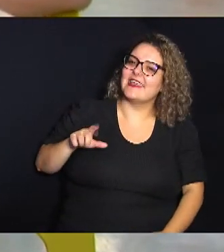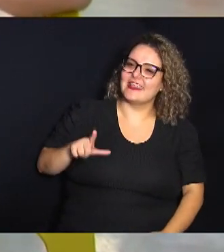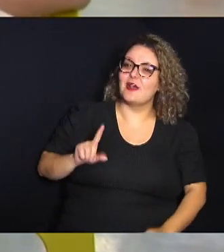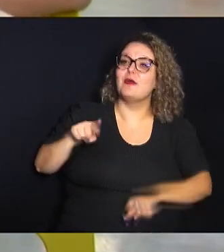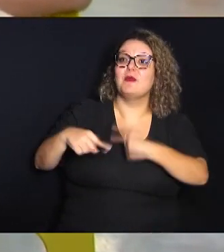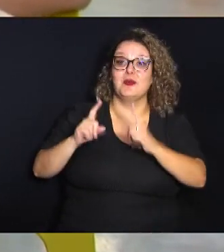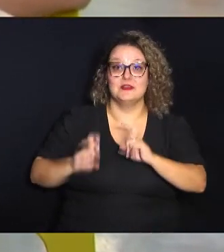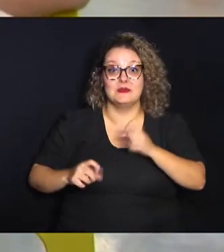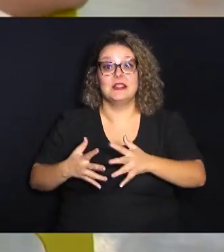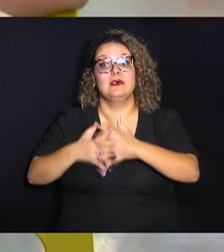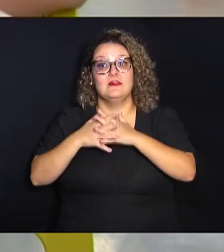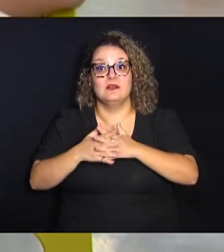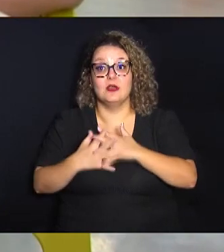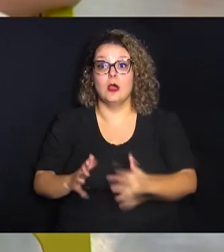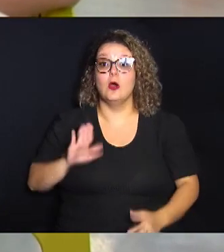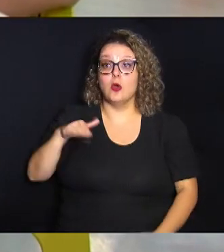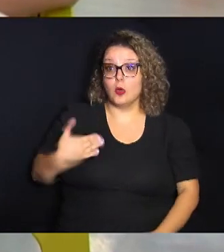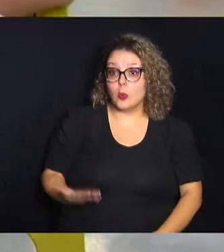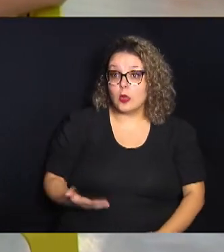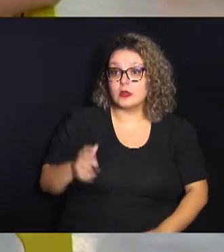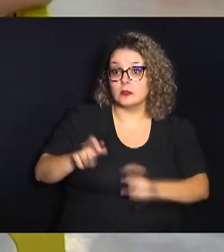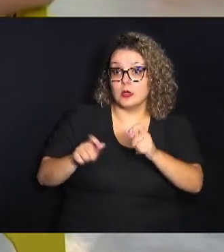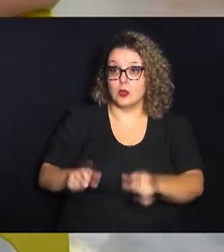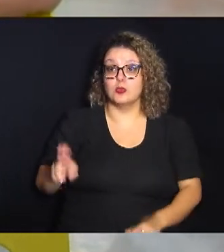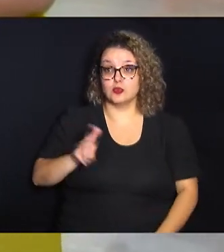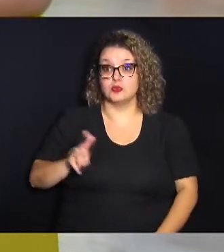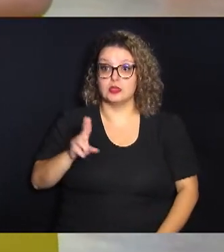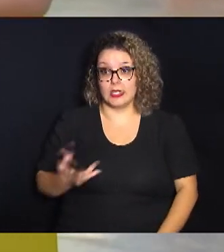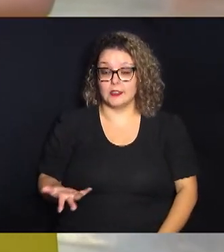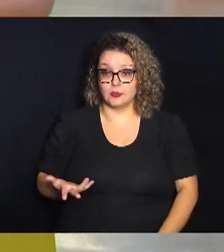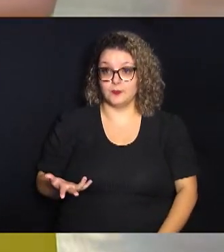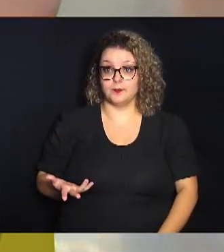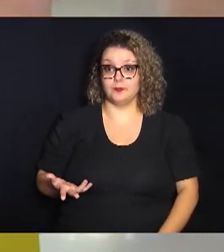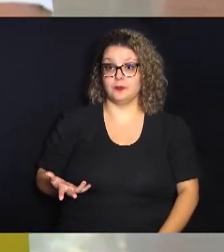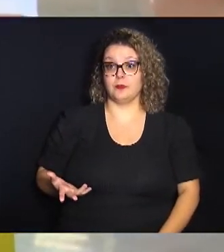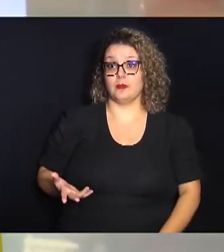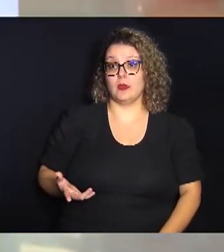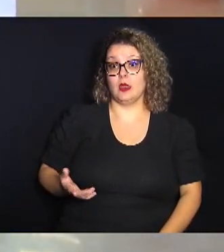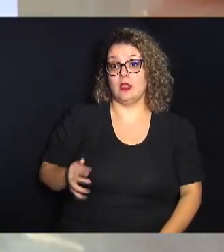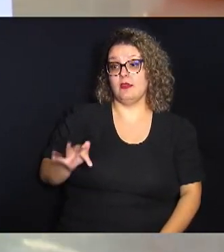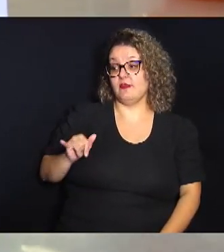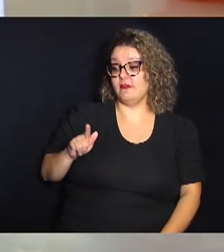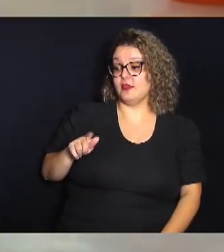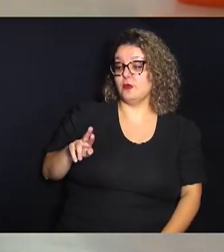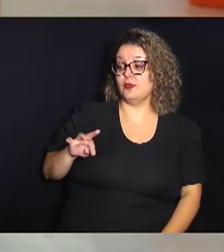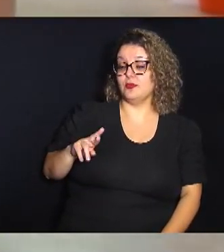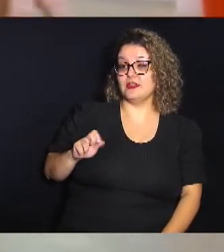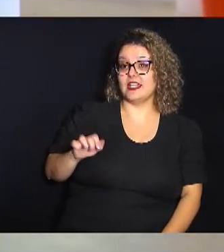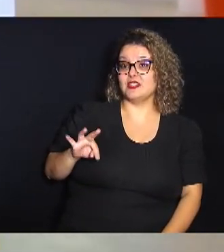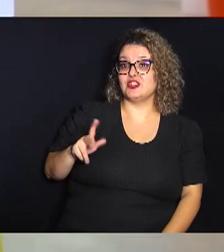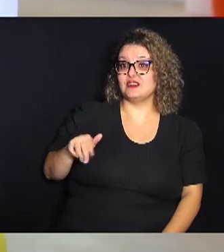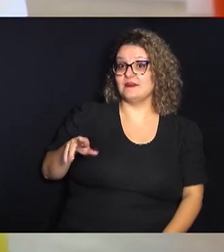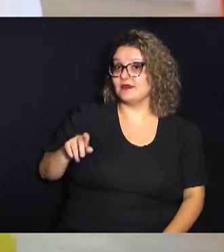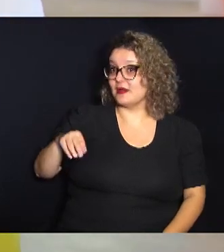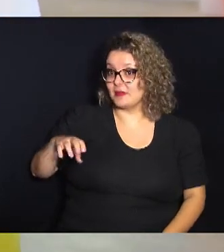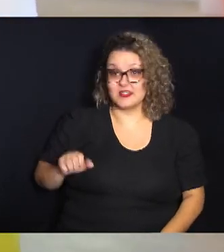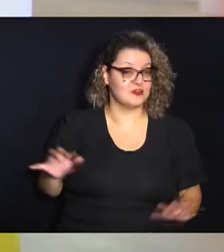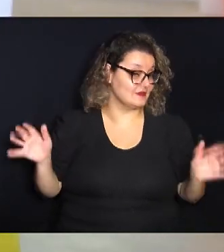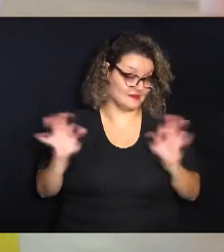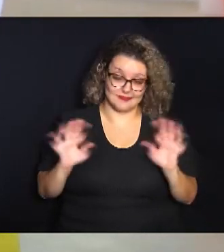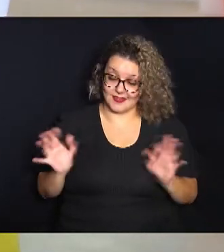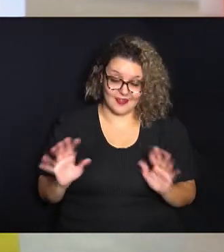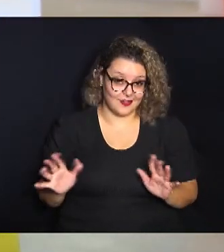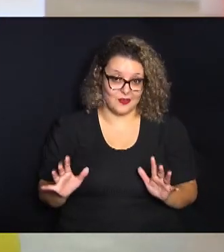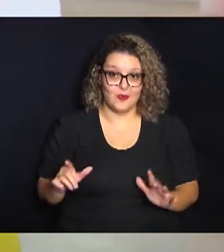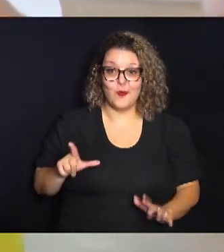confunde bastante as pessoas tem usado muito literalmente com sentido de figurativamente no sentido figurativamente na verdade não